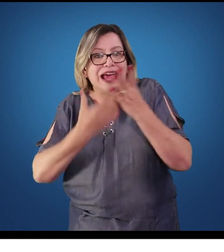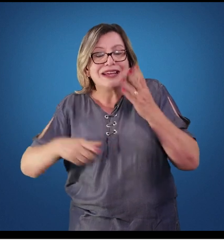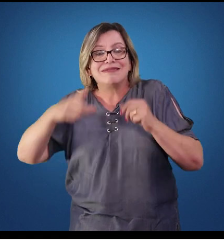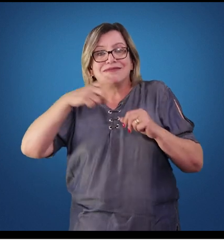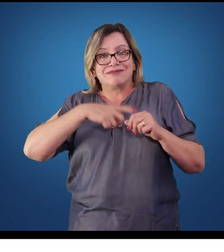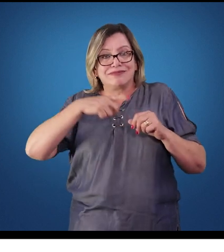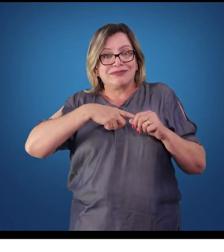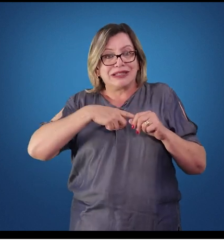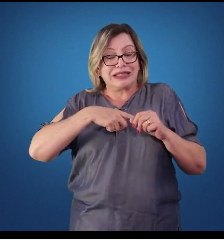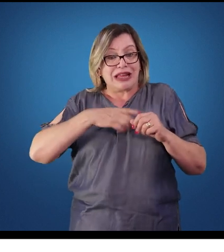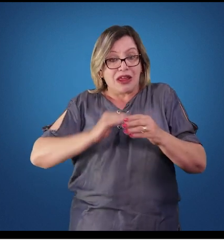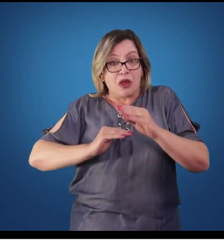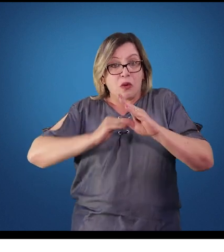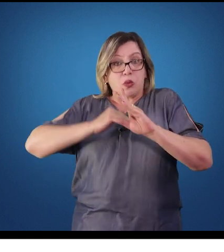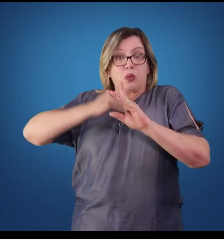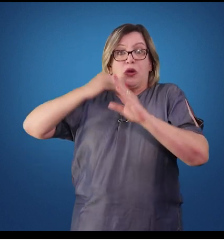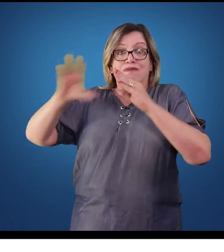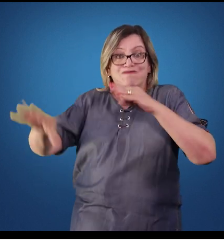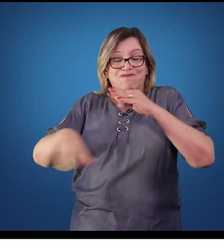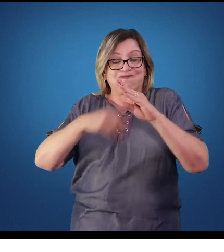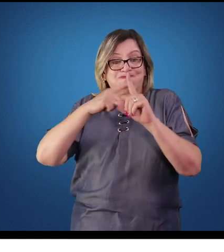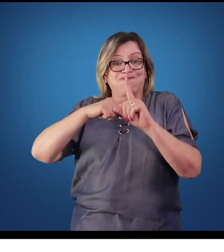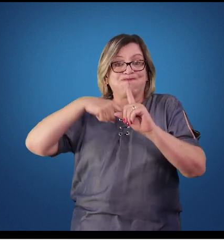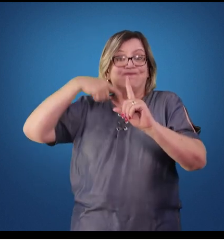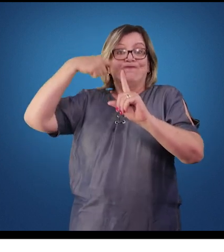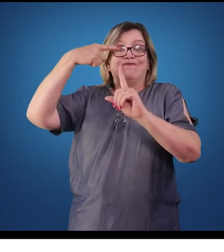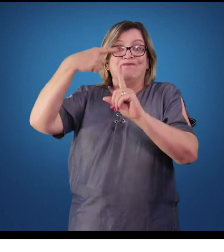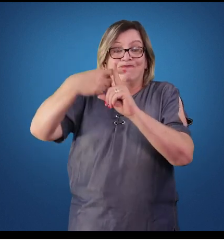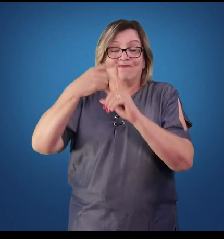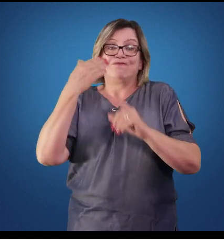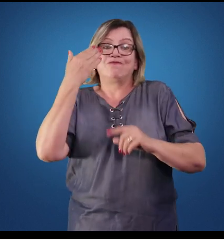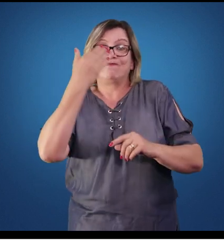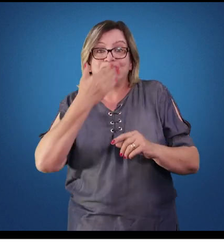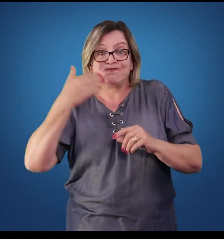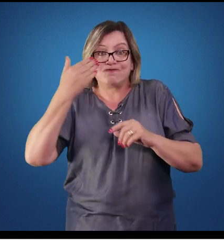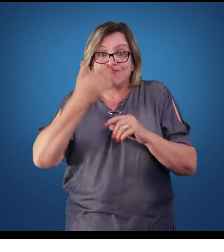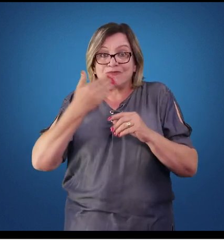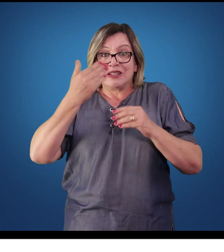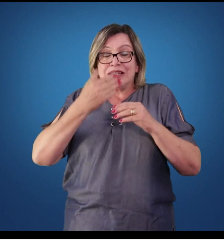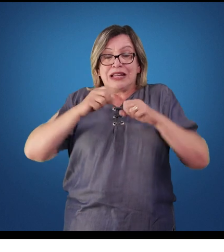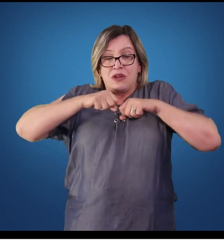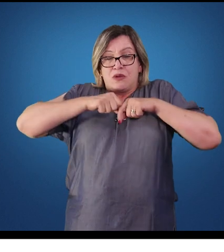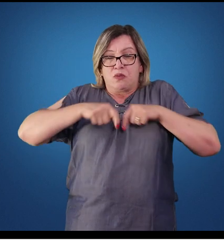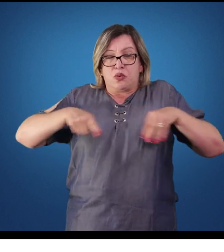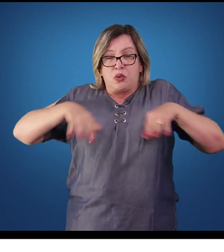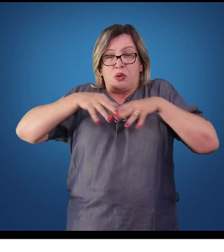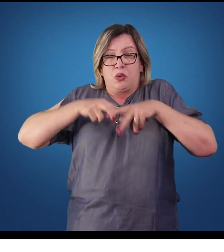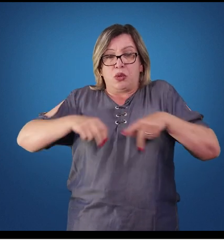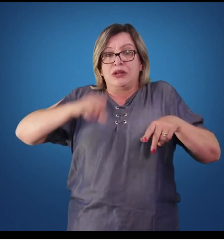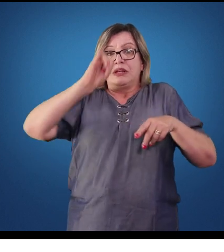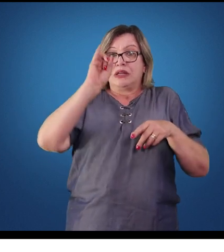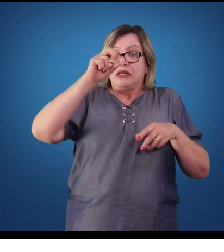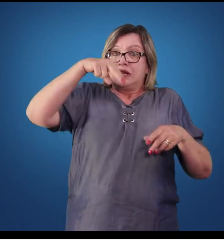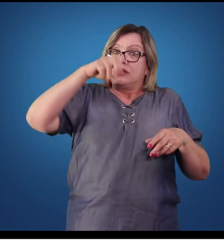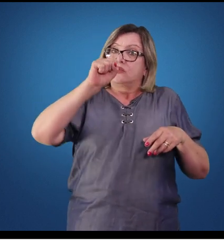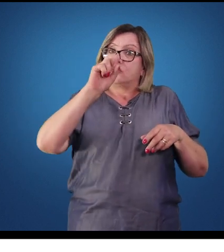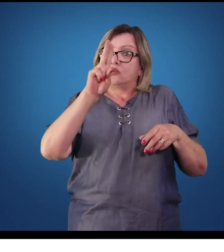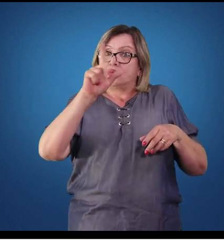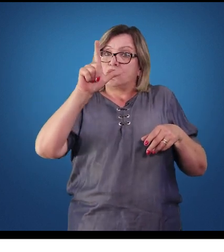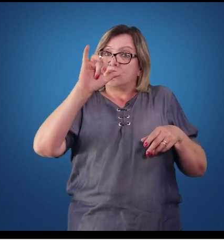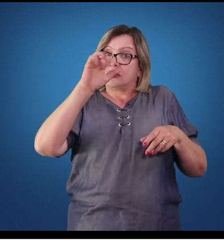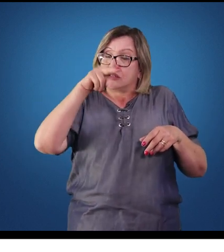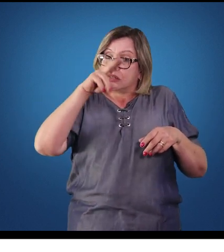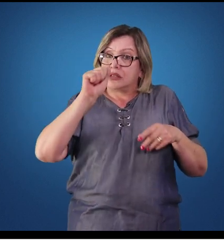aumento dessa glicose plasmática faz com que nós aumentemos a liberação de insulina. De uma certa maneira, a